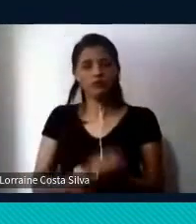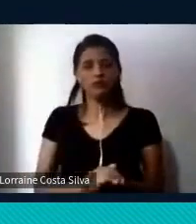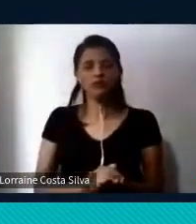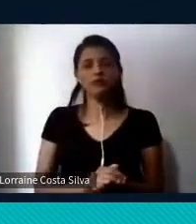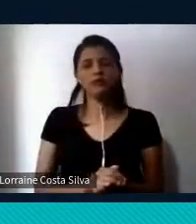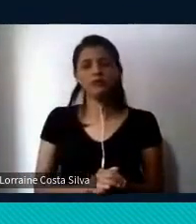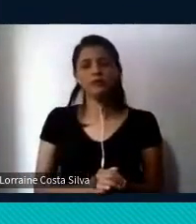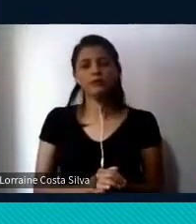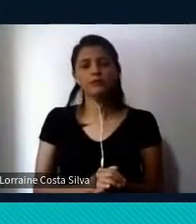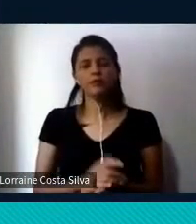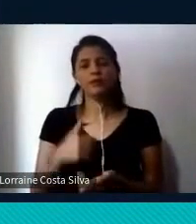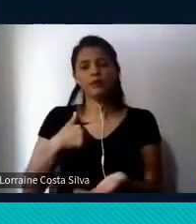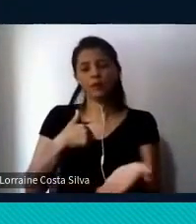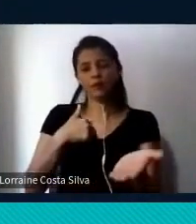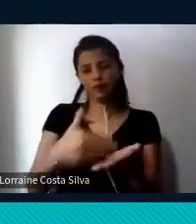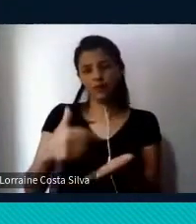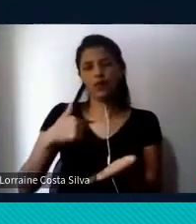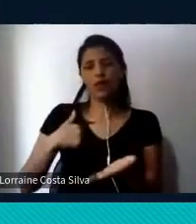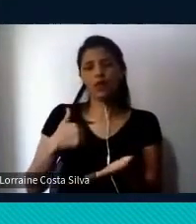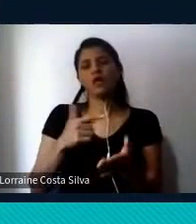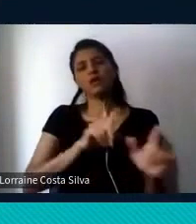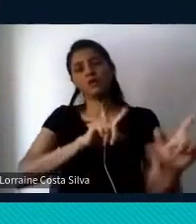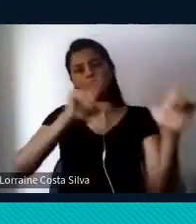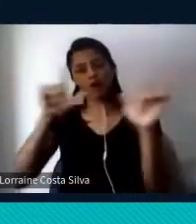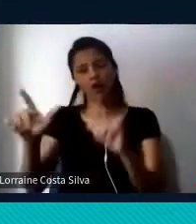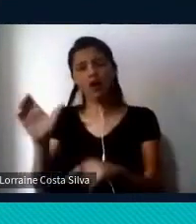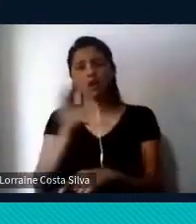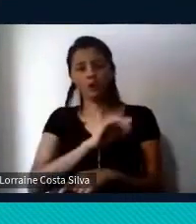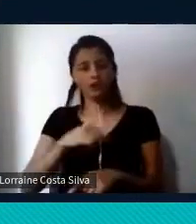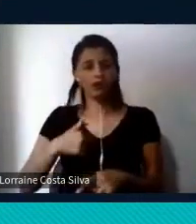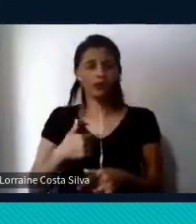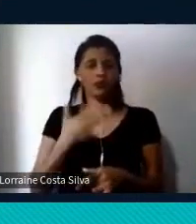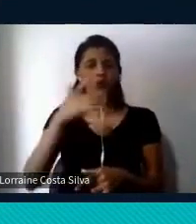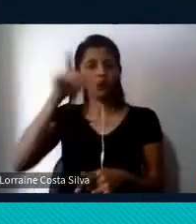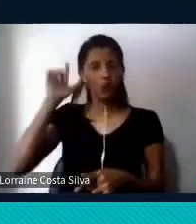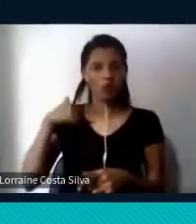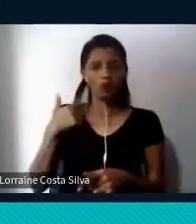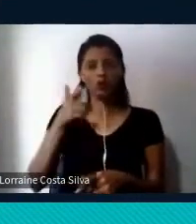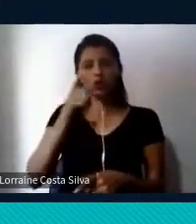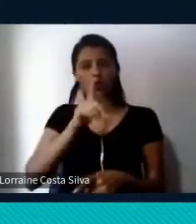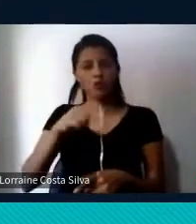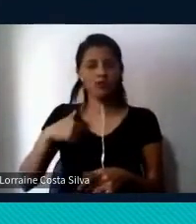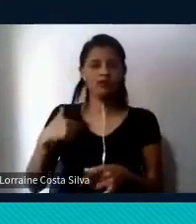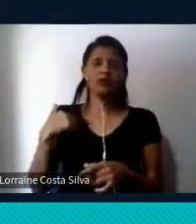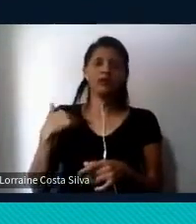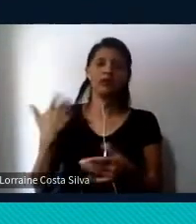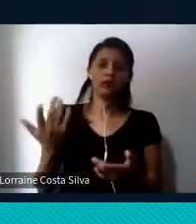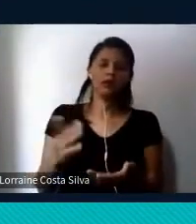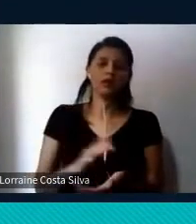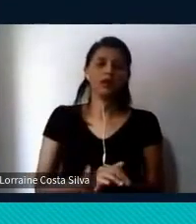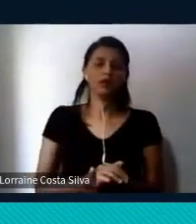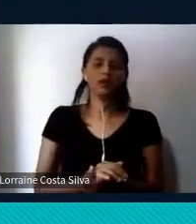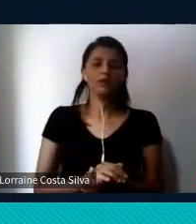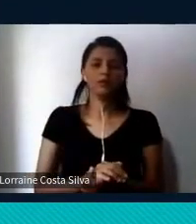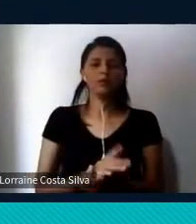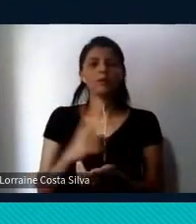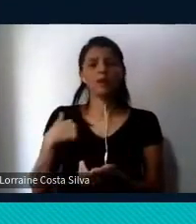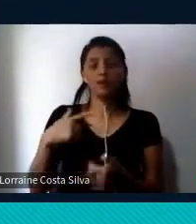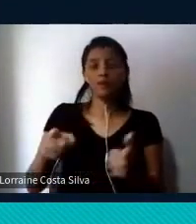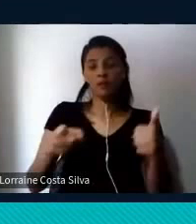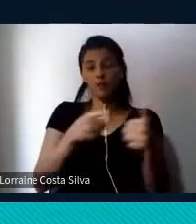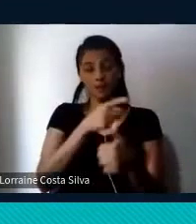Eu comecei, e aí eu vou passar bem rapidamente, ontem eu consegui avançar bastante, fazer uma primeira